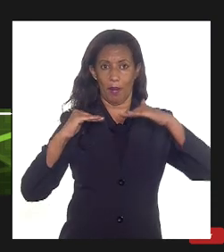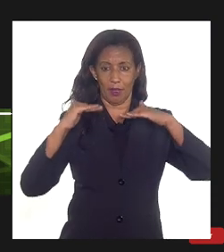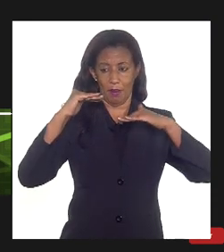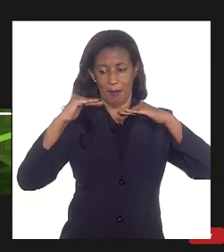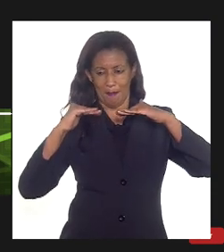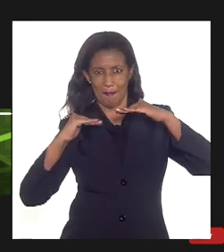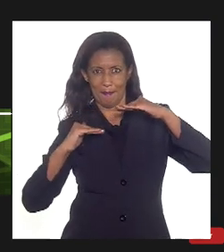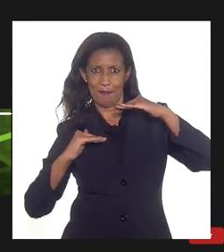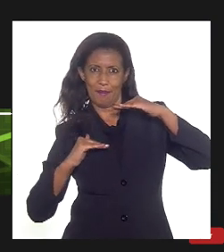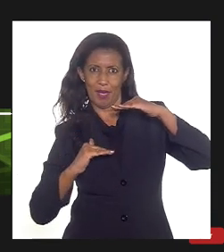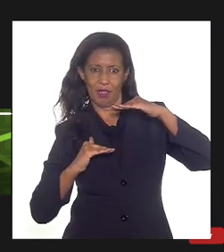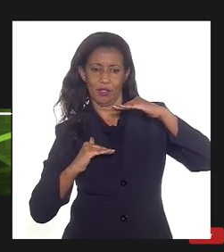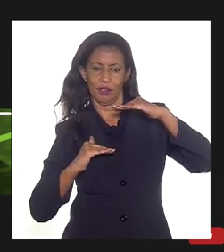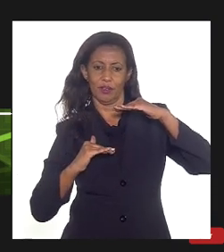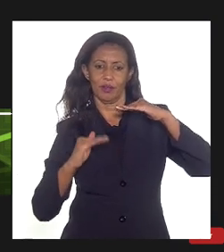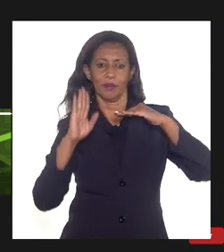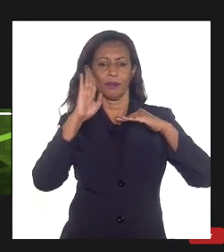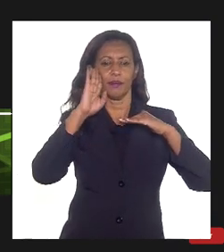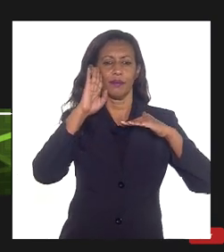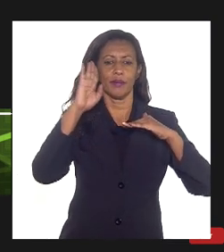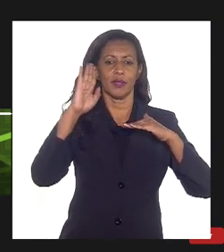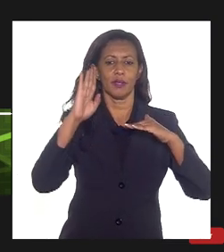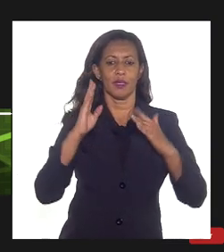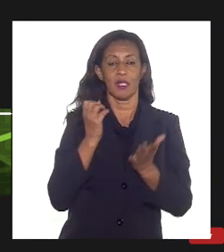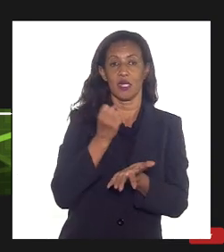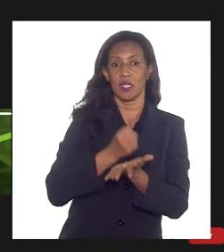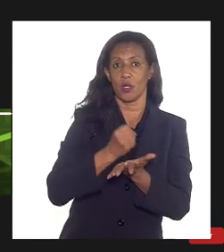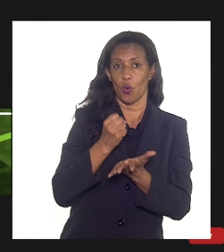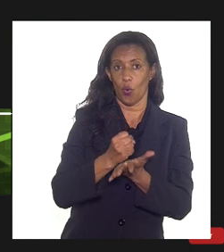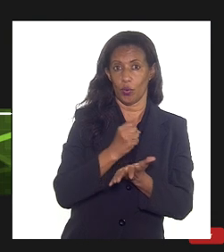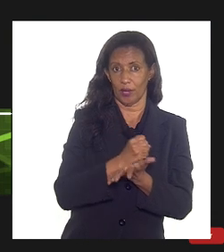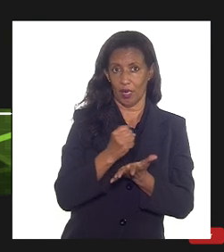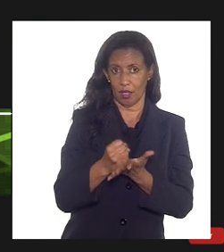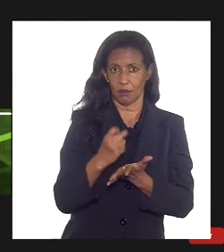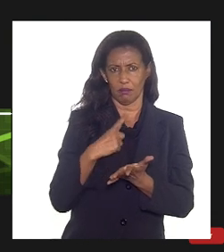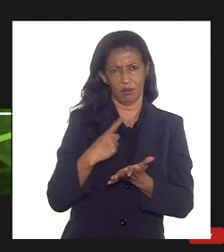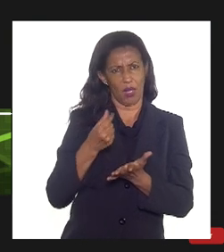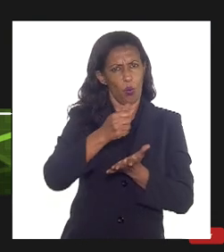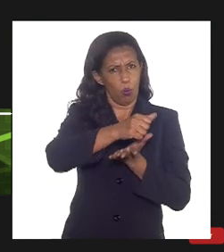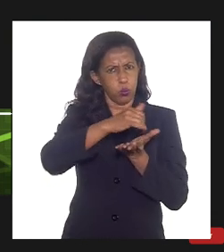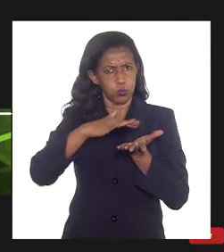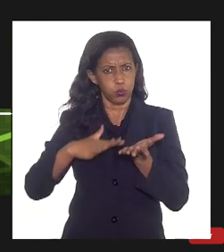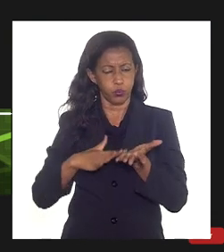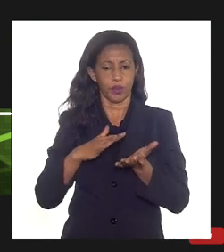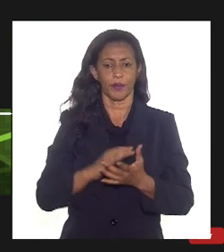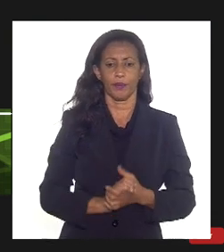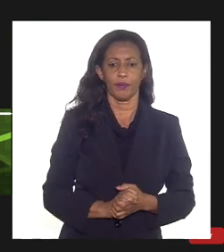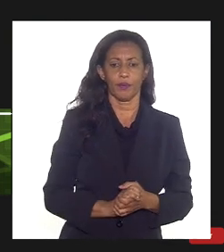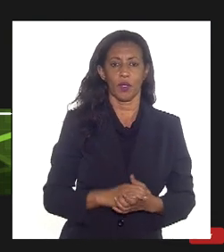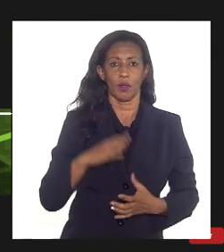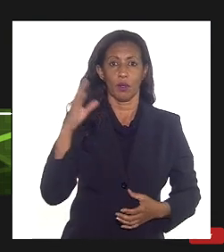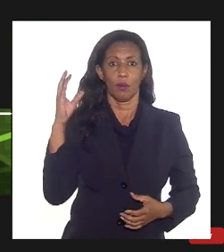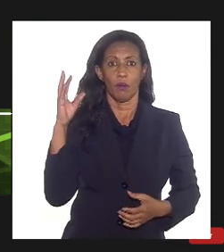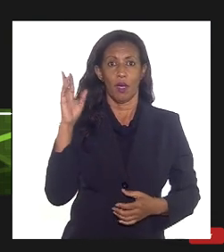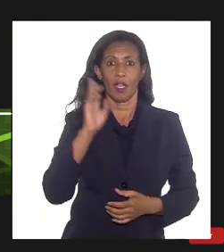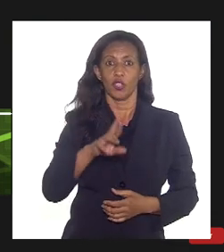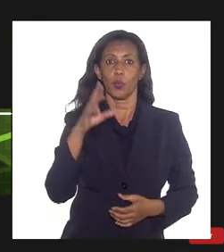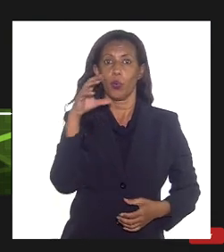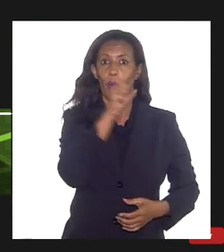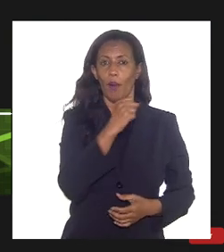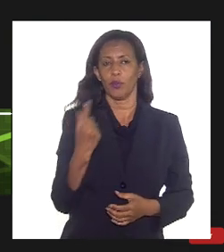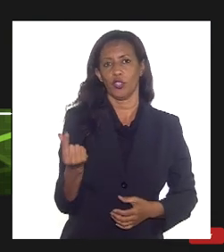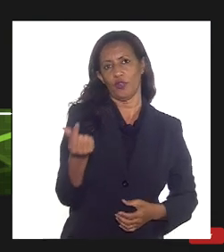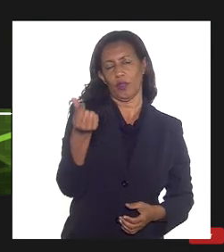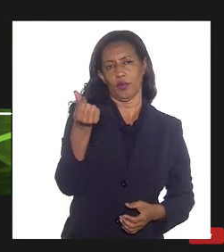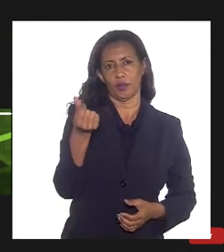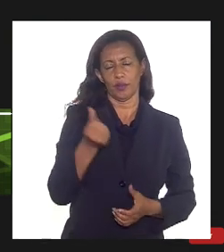baixo mas principalmente esse contrato NMG tem como característica uma velocidade de resposta mais rápida de preço